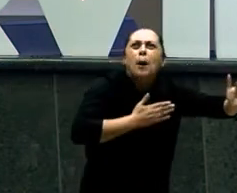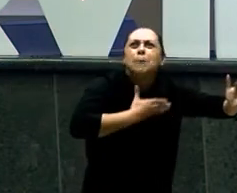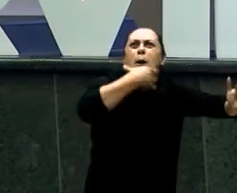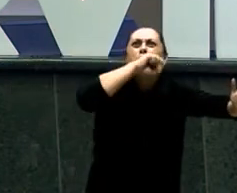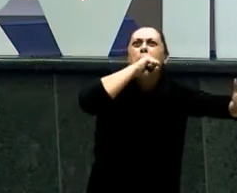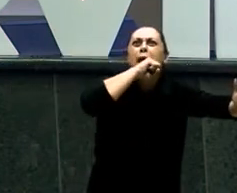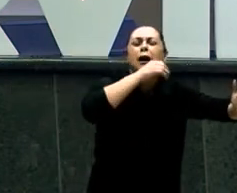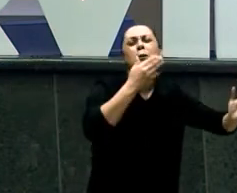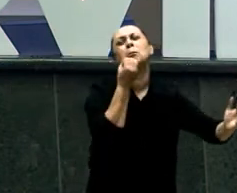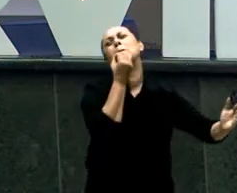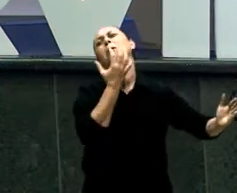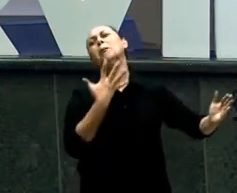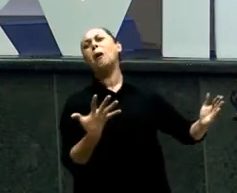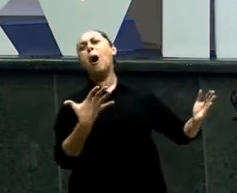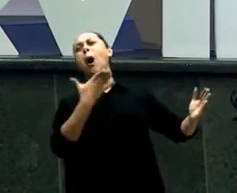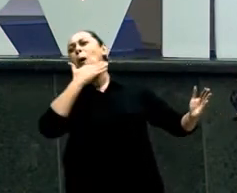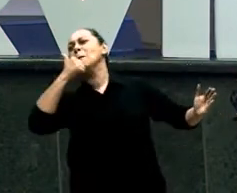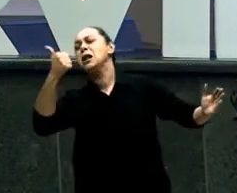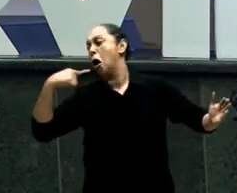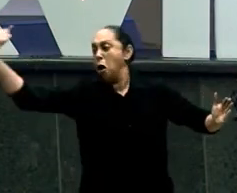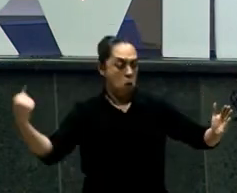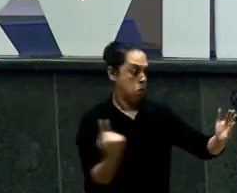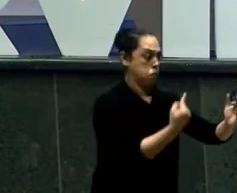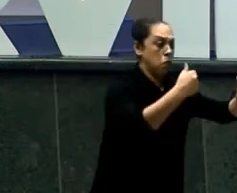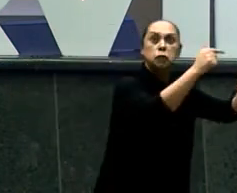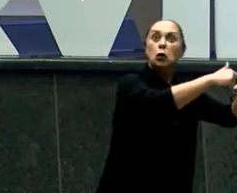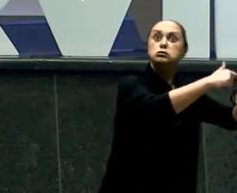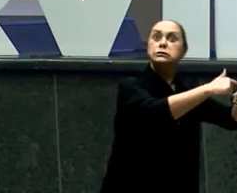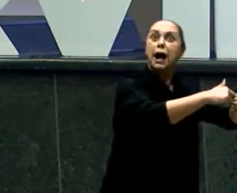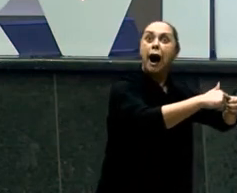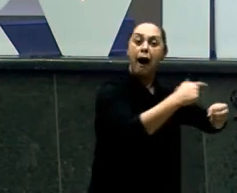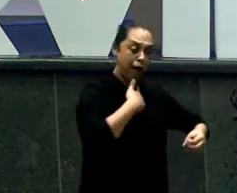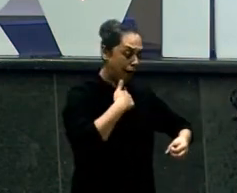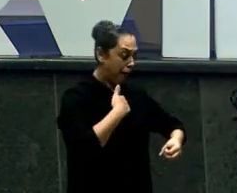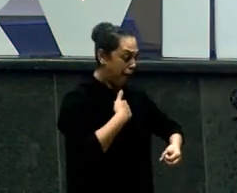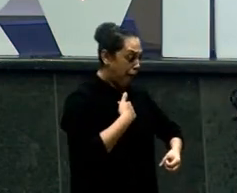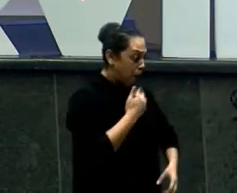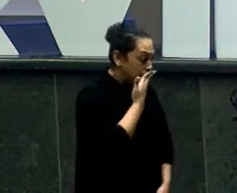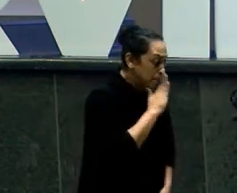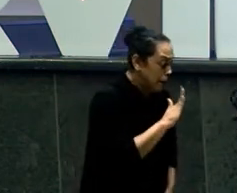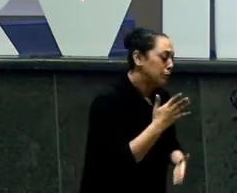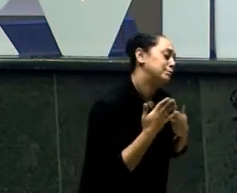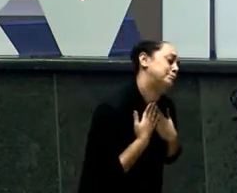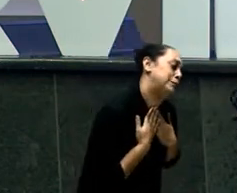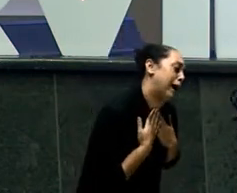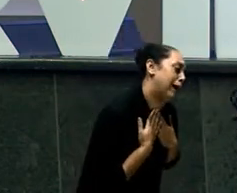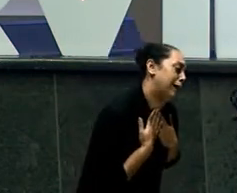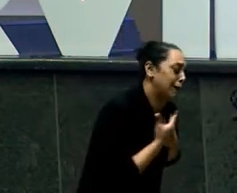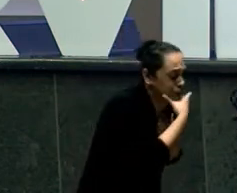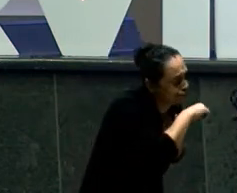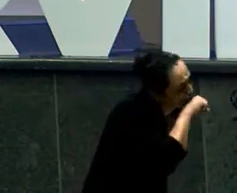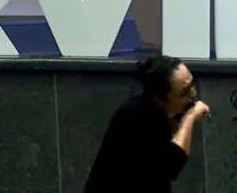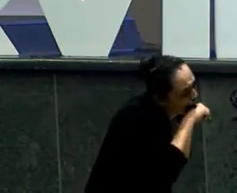amor Pode não ser Na mesma velocidade Na mesma força Que você Imaginaria que Acontecessem as coisas Na